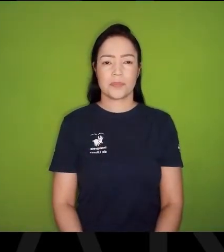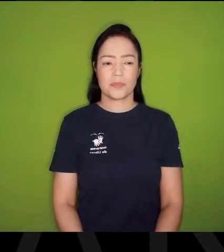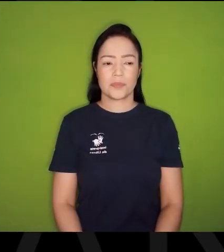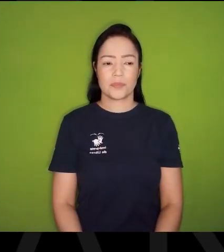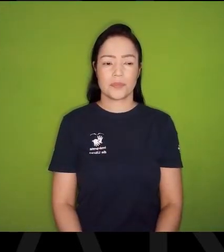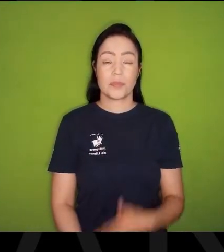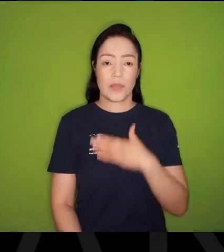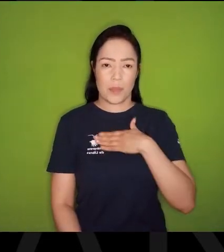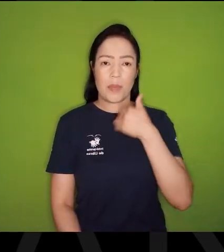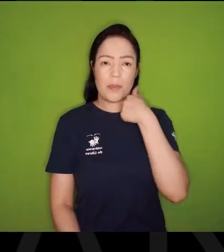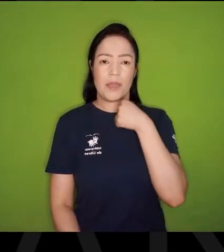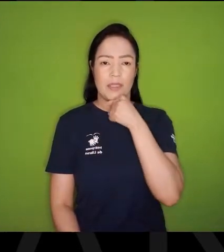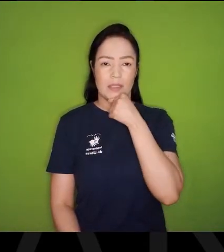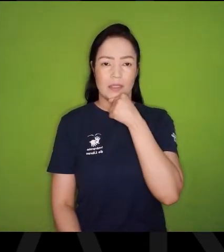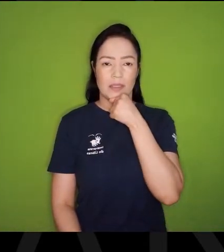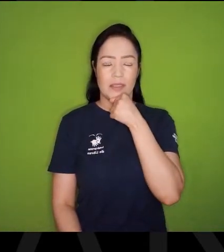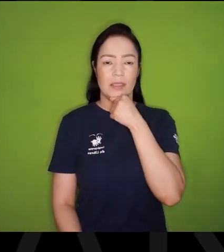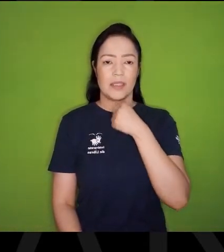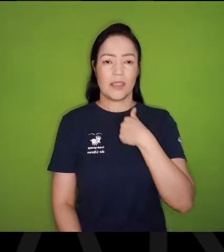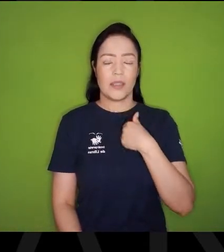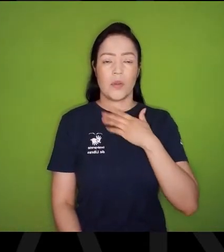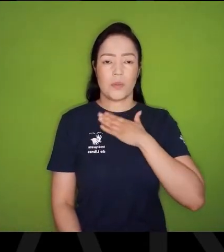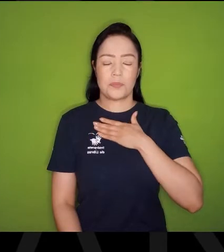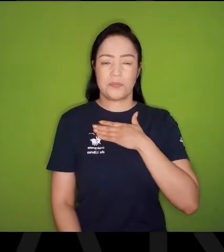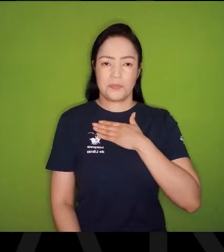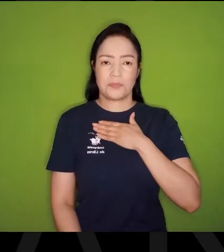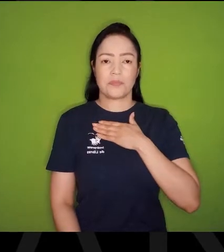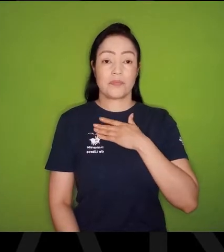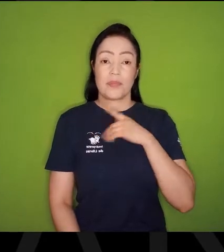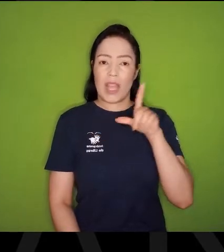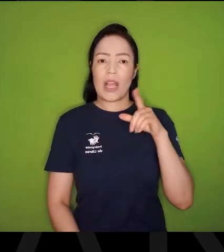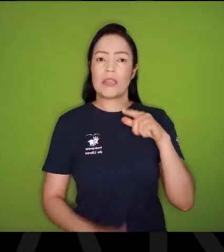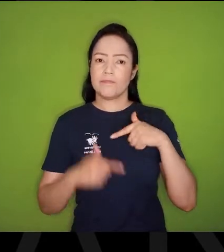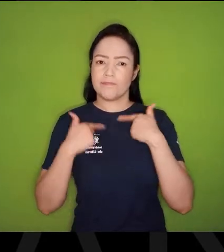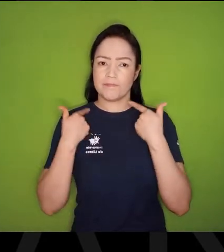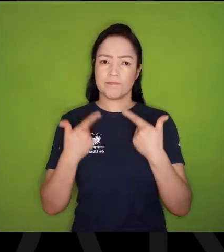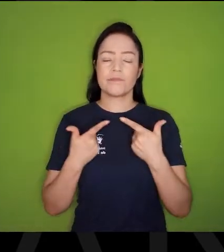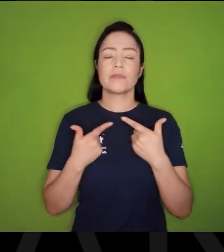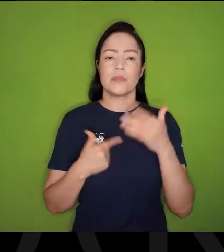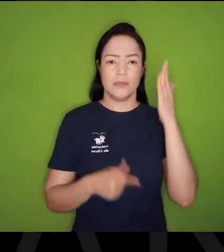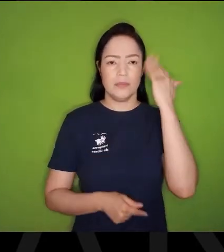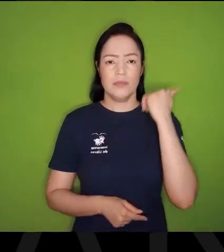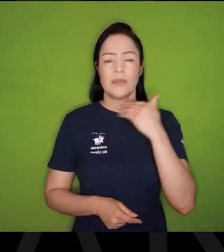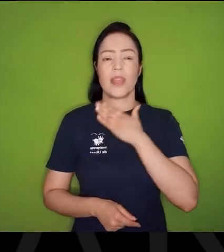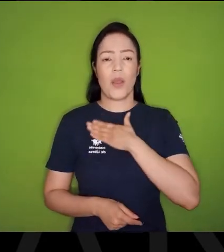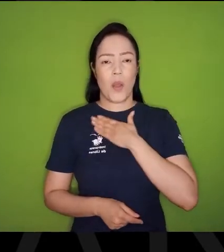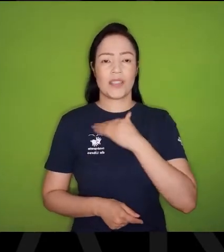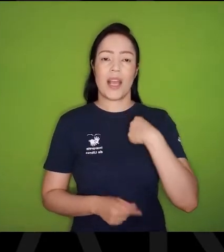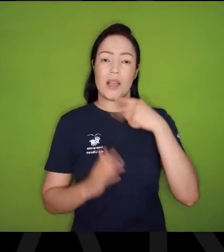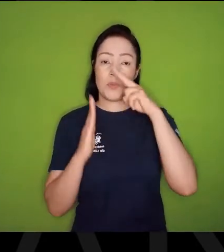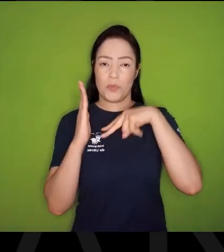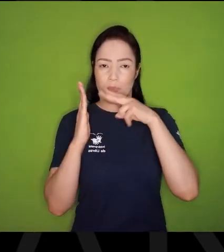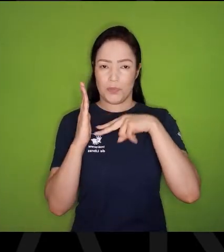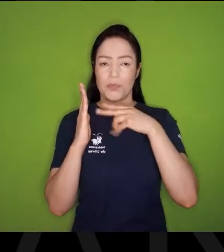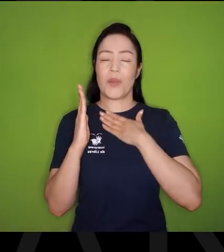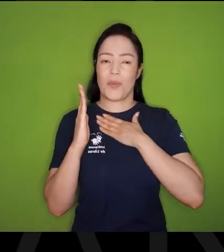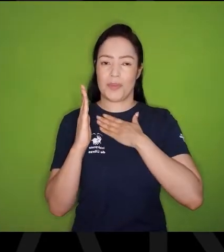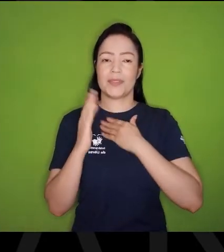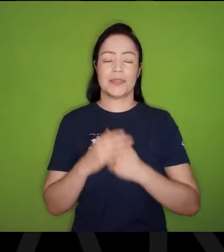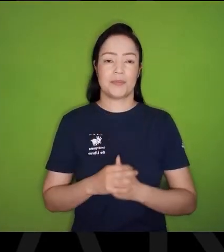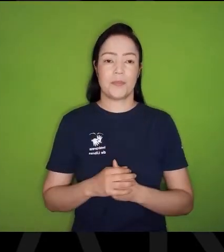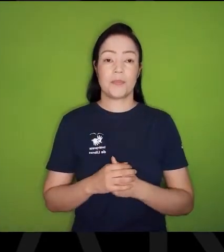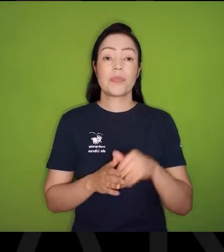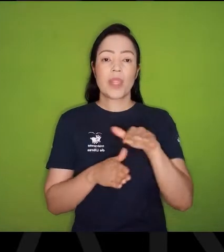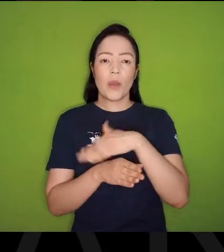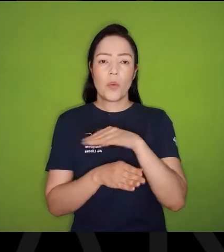Minha mãe amada, No maior sacrifício, Sabendo que eu gostava de ler, Na rua